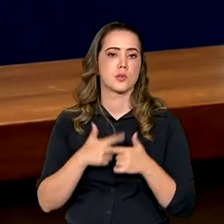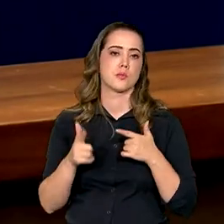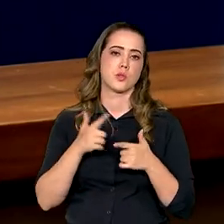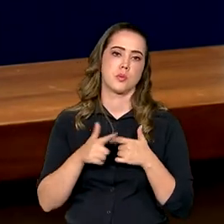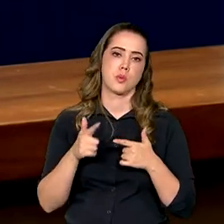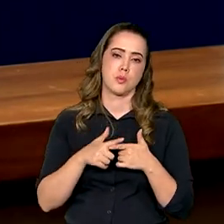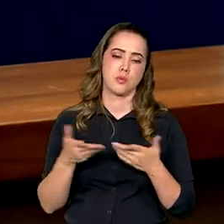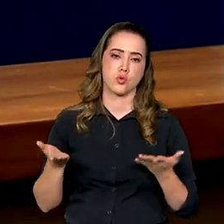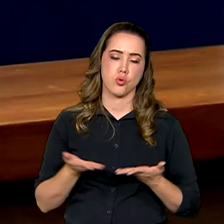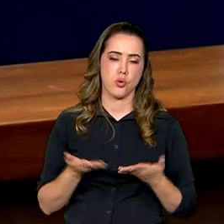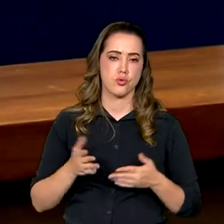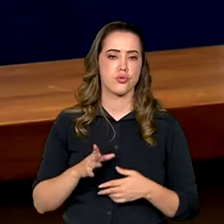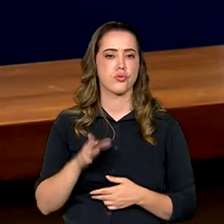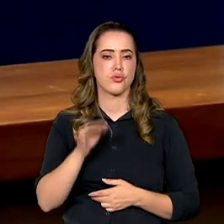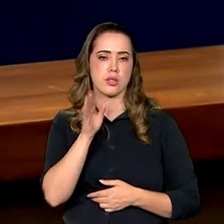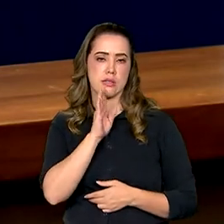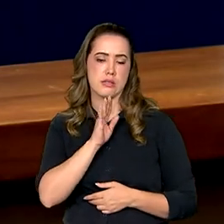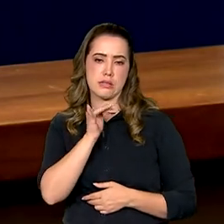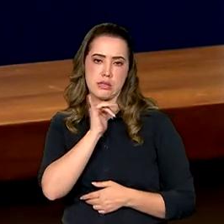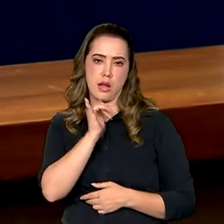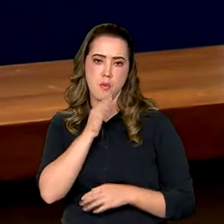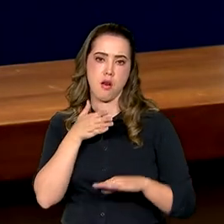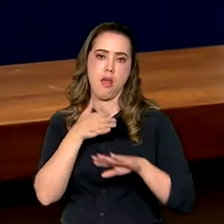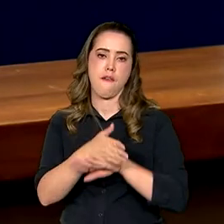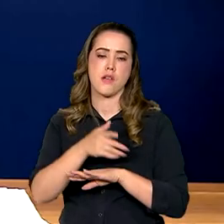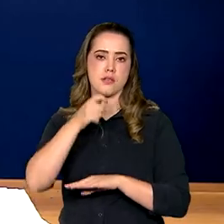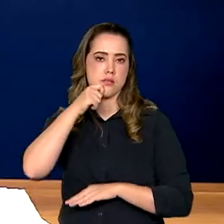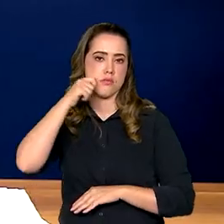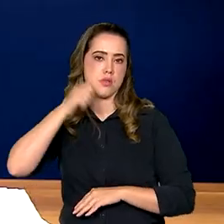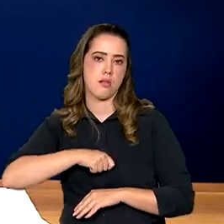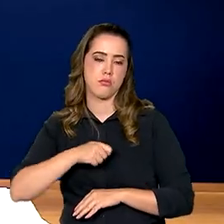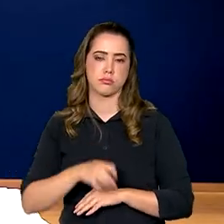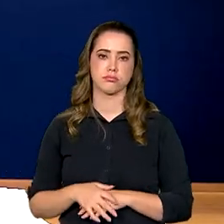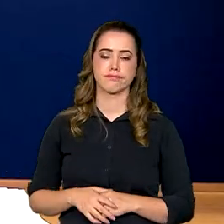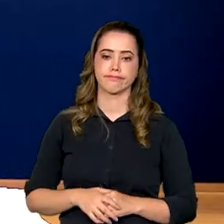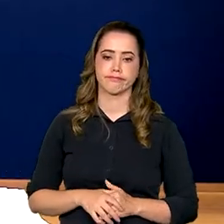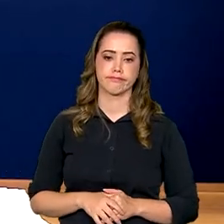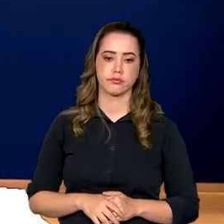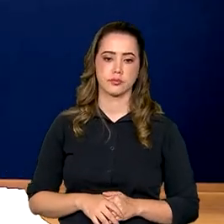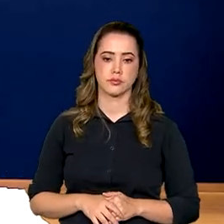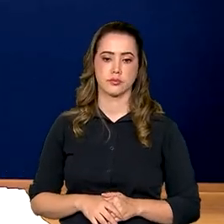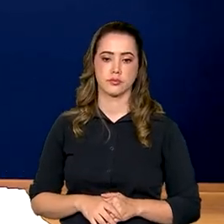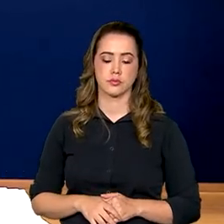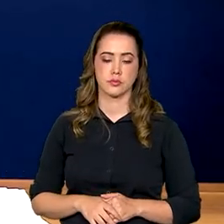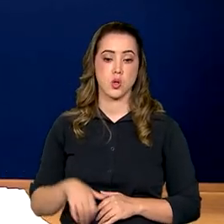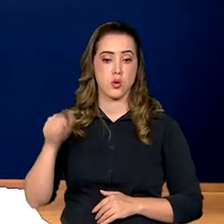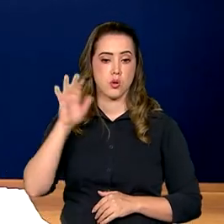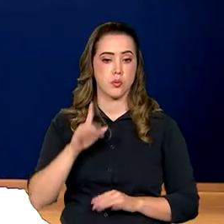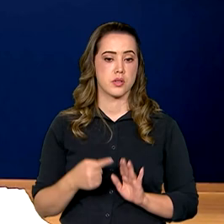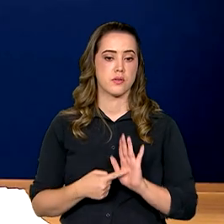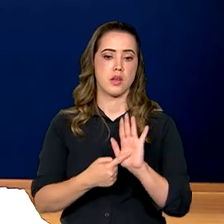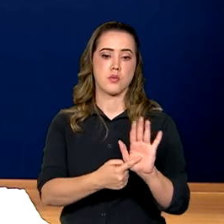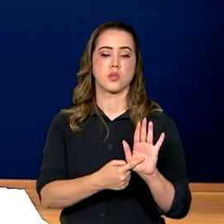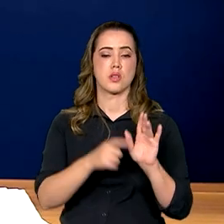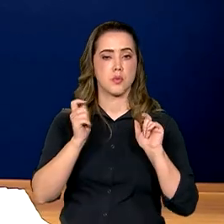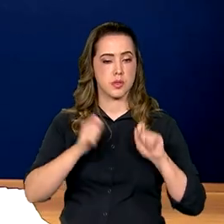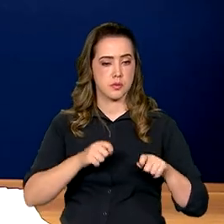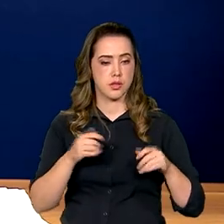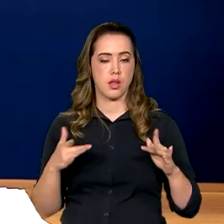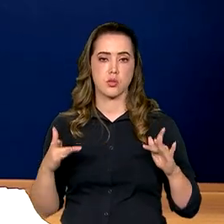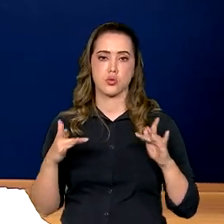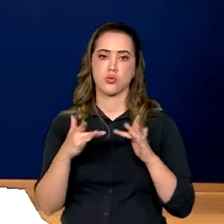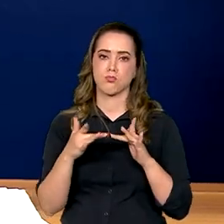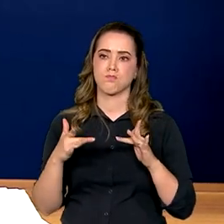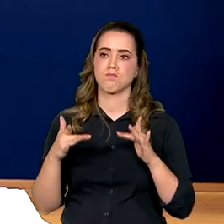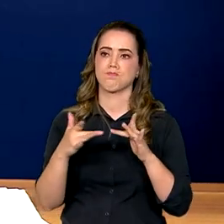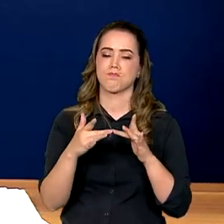conflitos atuais, como a invasão da Rússia à Ucrânia. Mostrar a sua capacidade de construir consensos, onde o